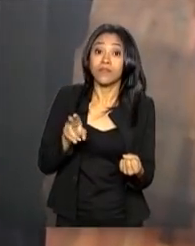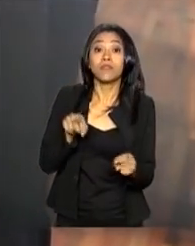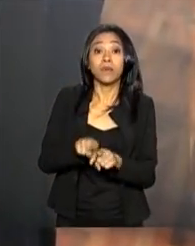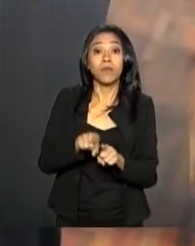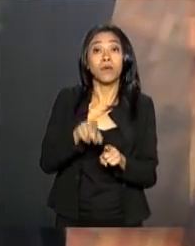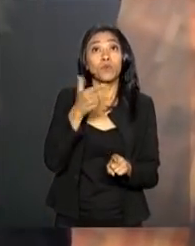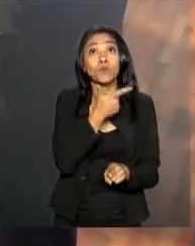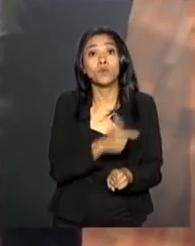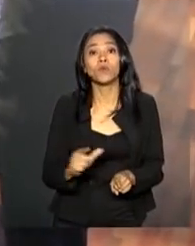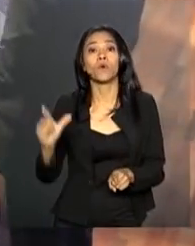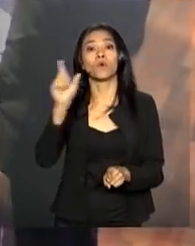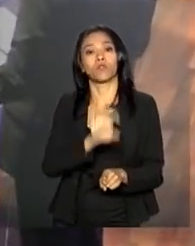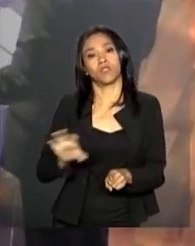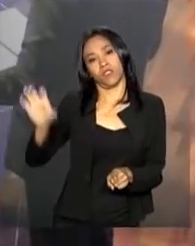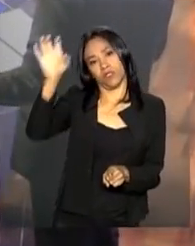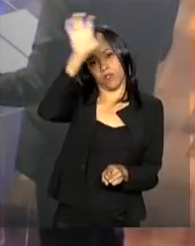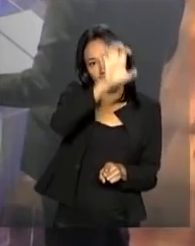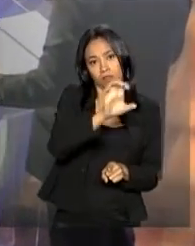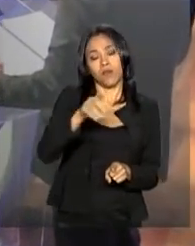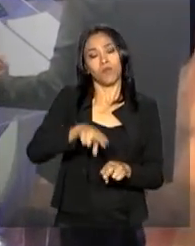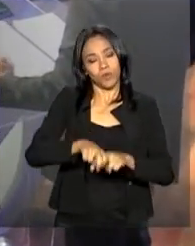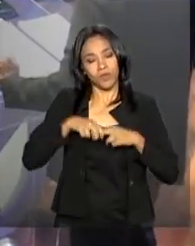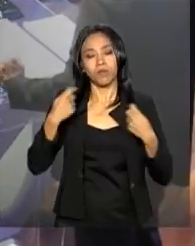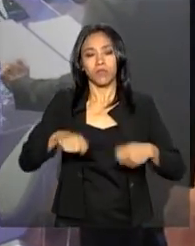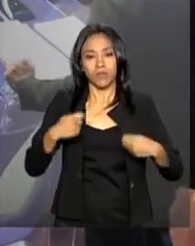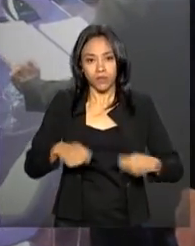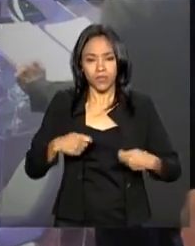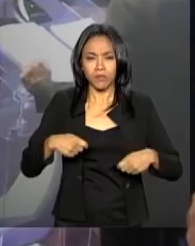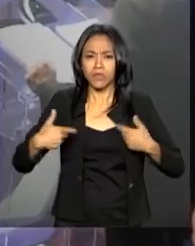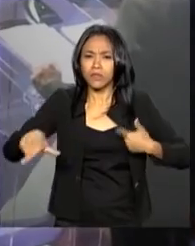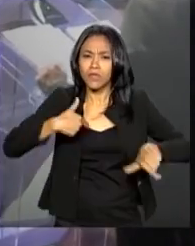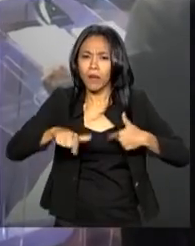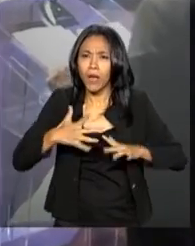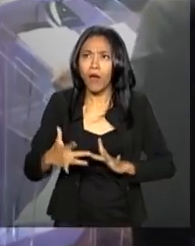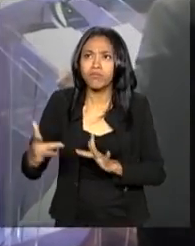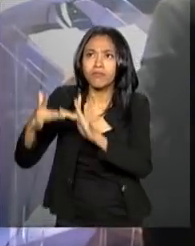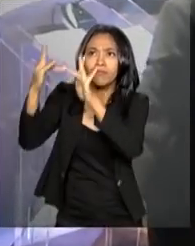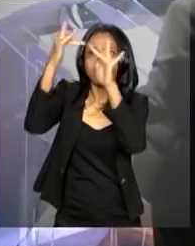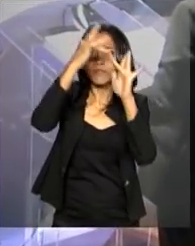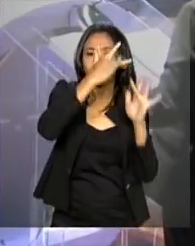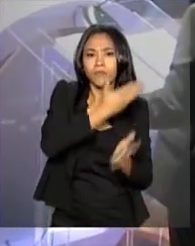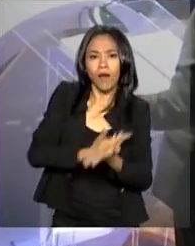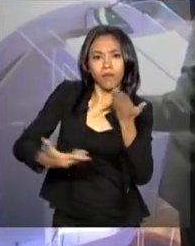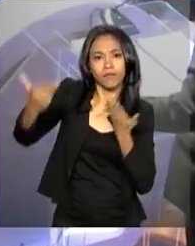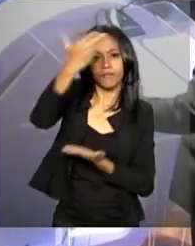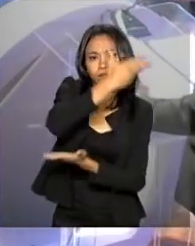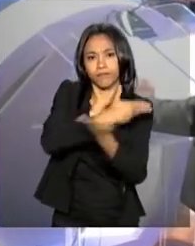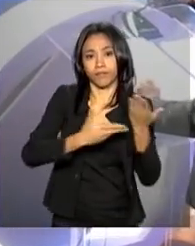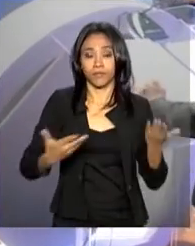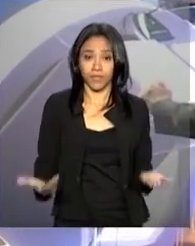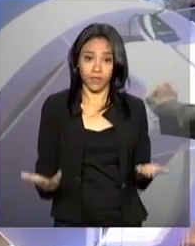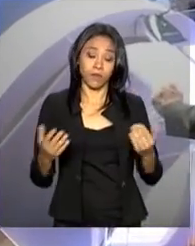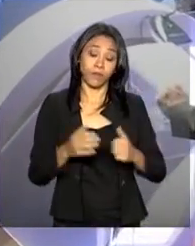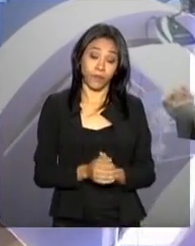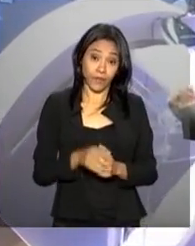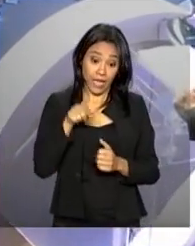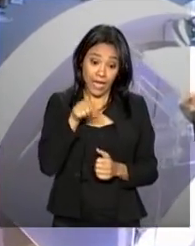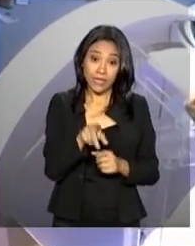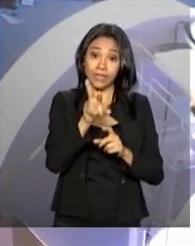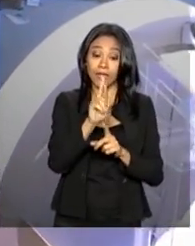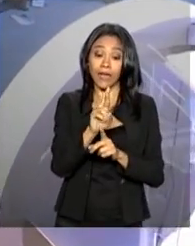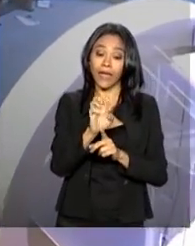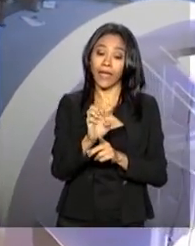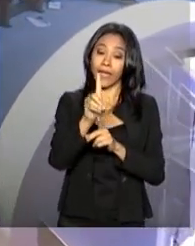municípios. Por isso, precisamos trabalhar de forma articulada com eles. A Rede Nacional de Governo Digital, rede